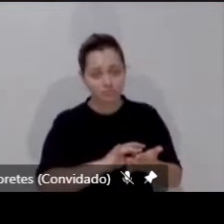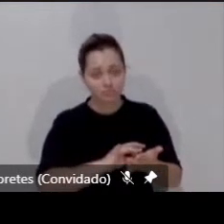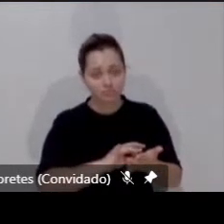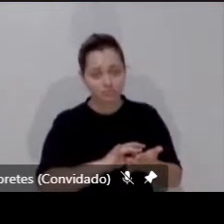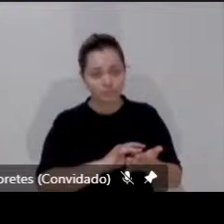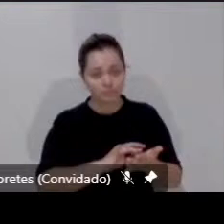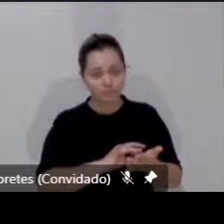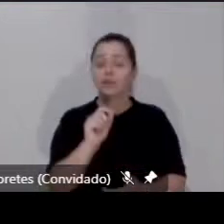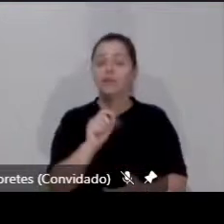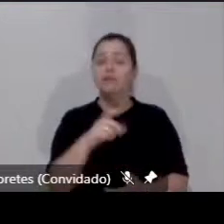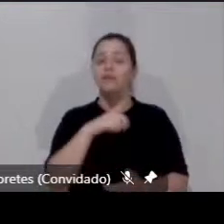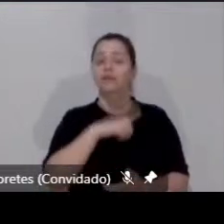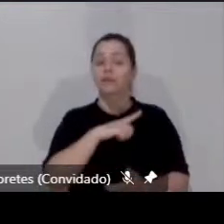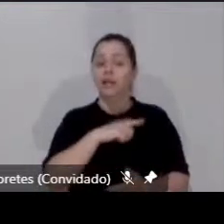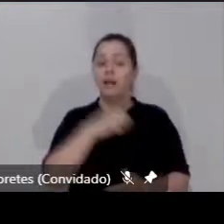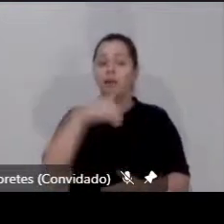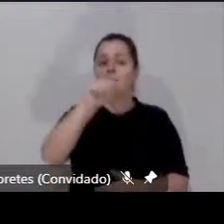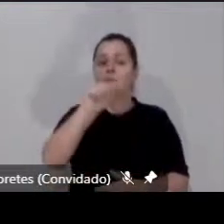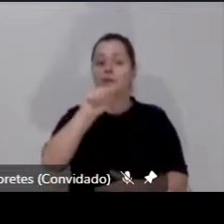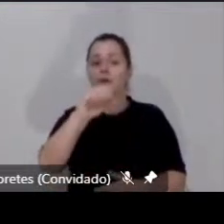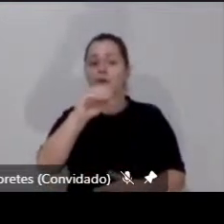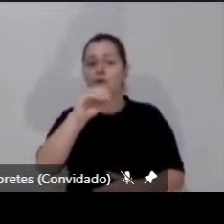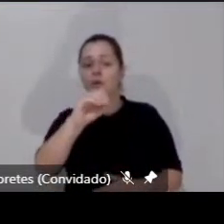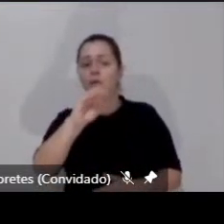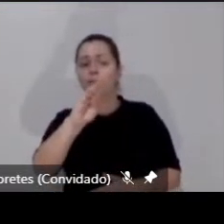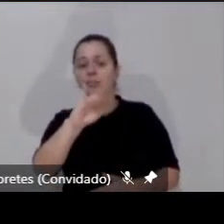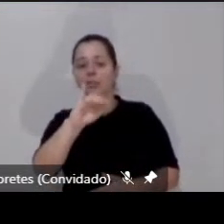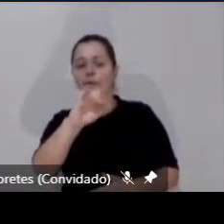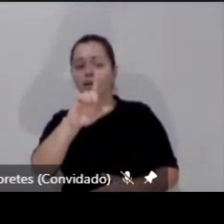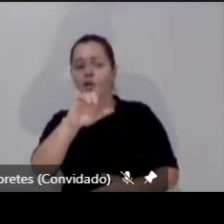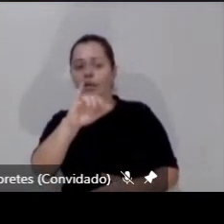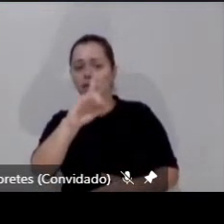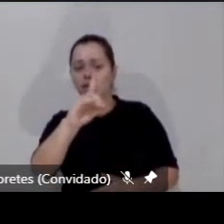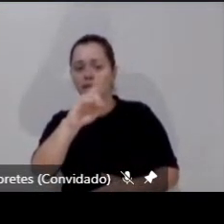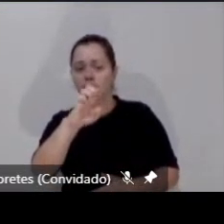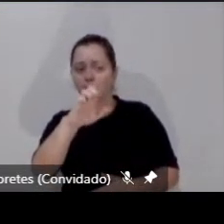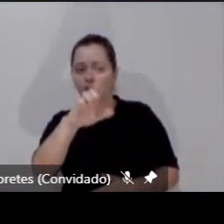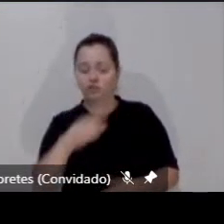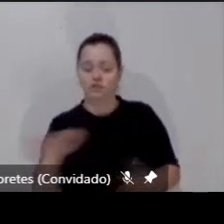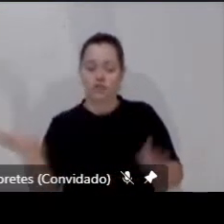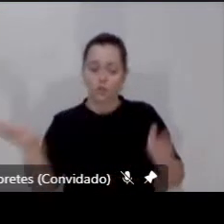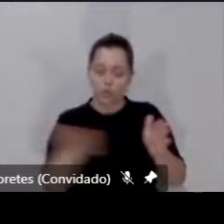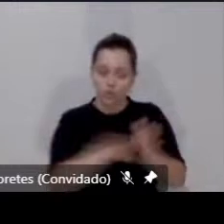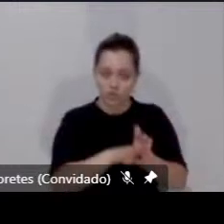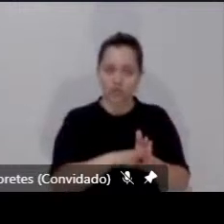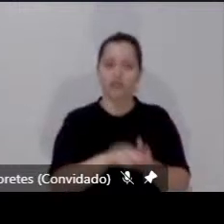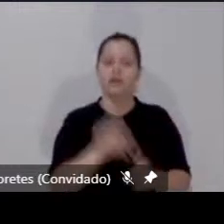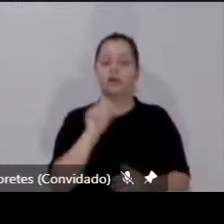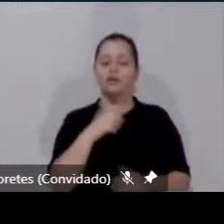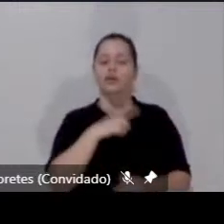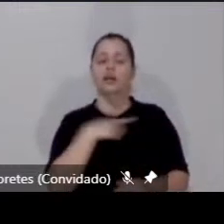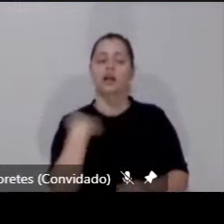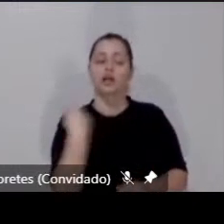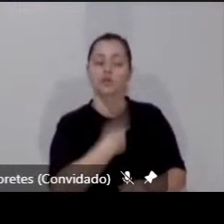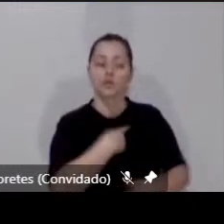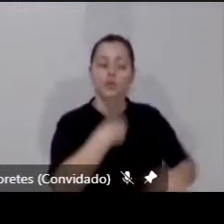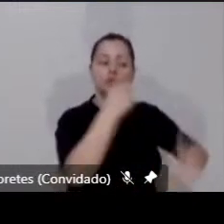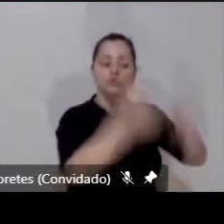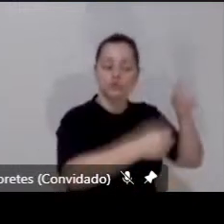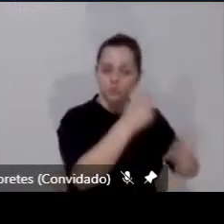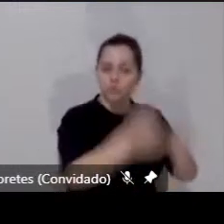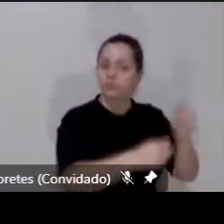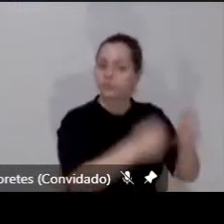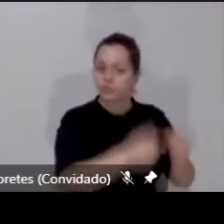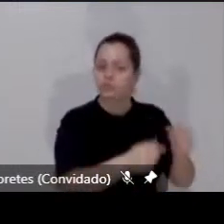conceito de mobilidade está nos trazendo, e é muito importante que ele conste numa política norteadora,